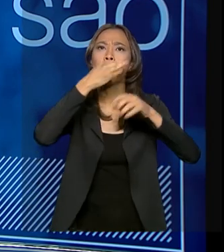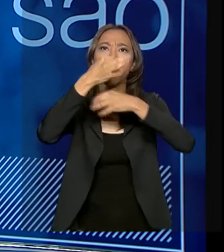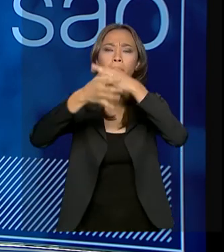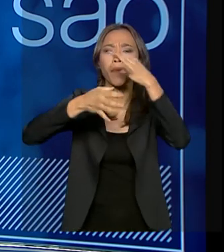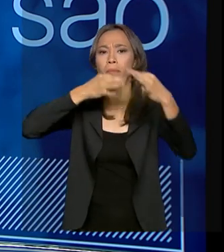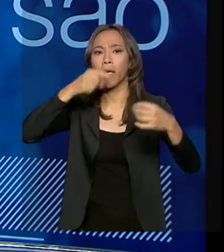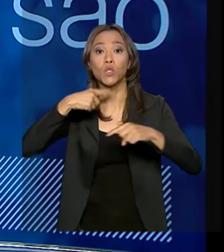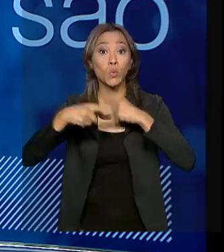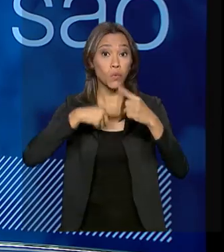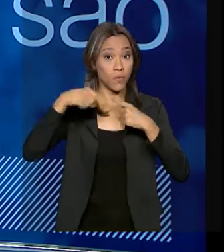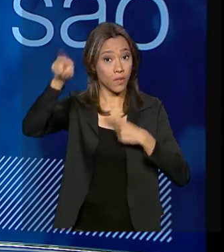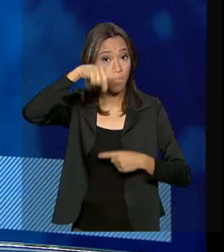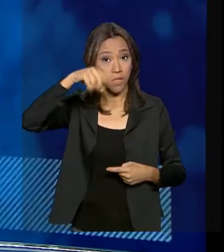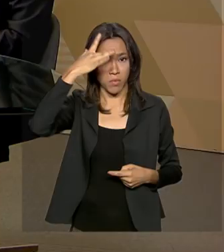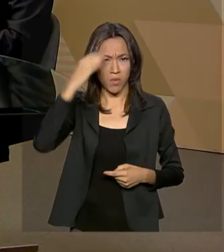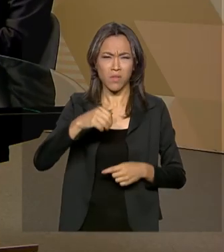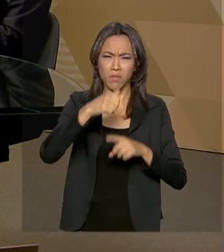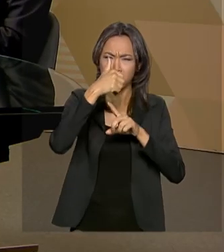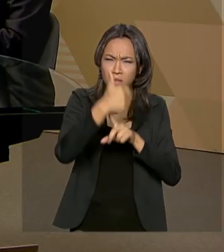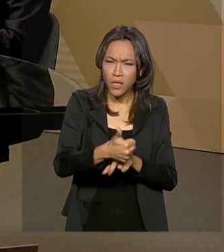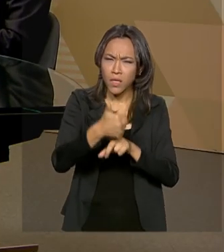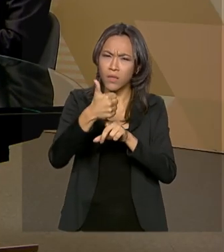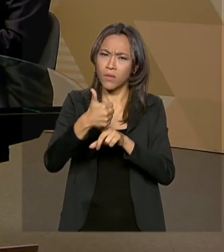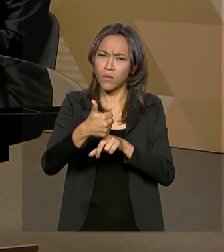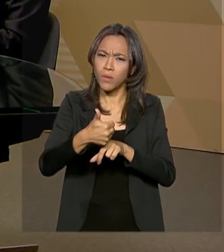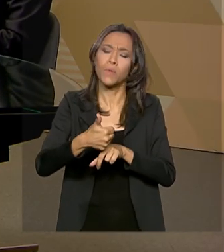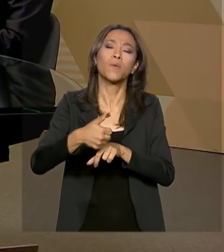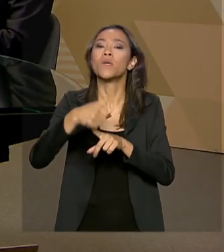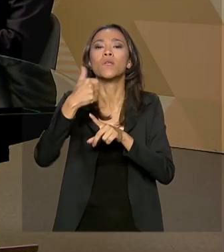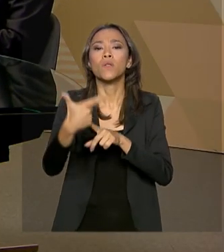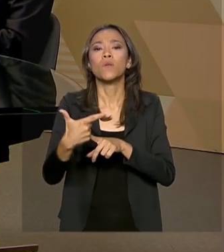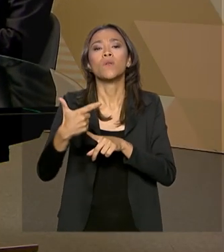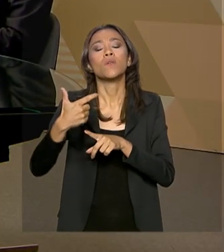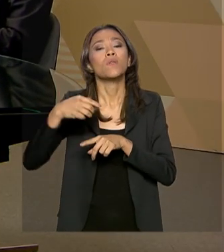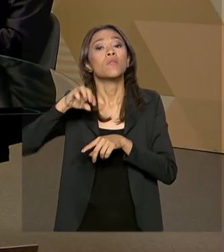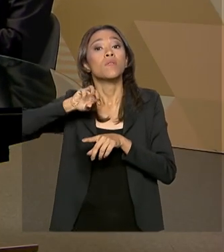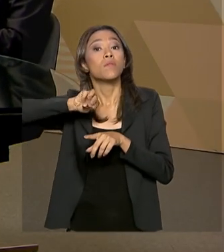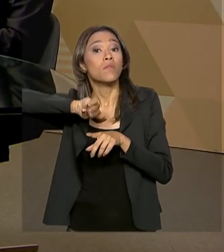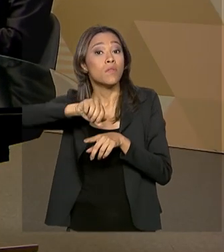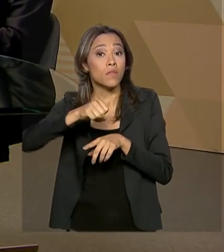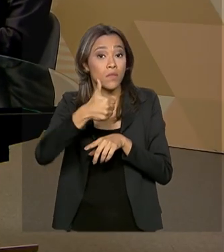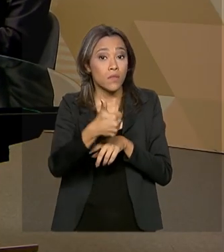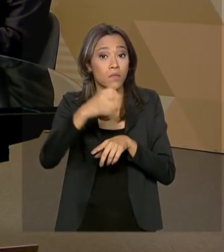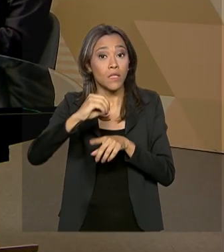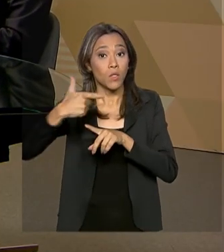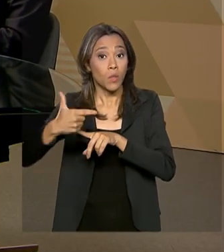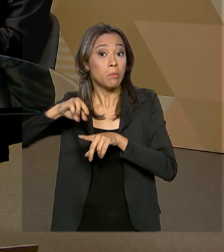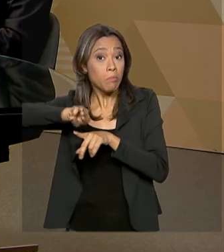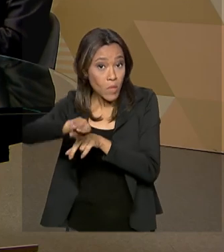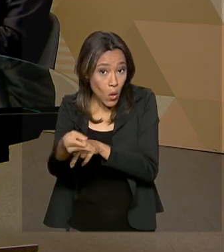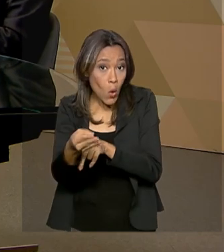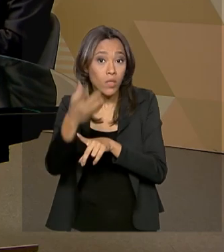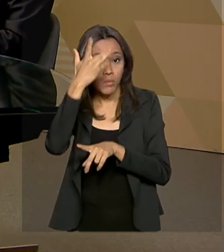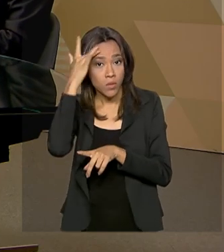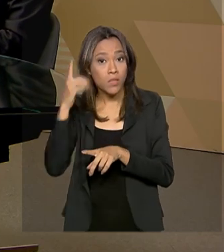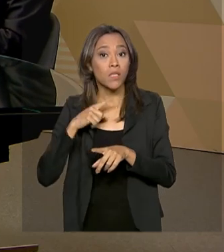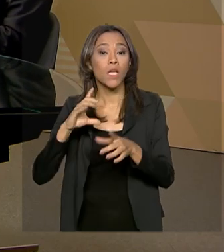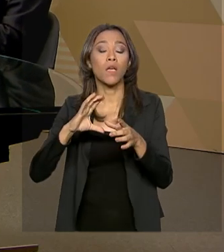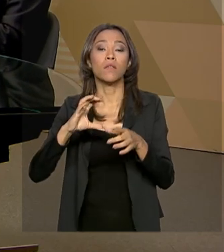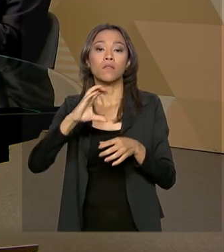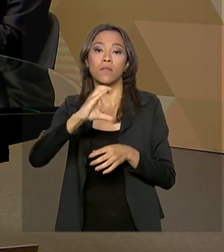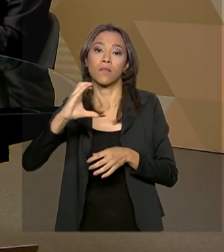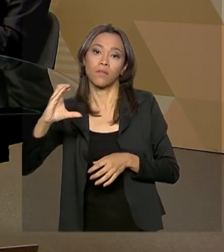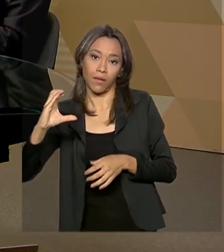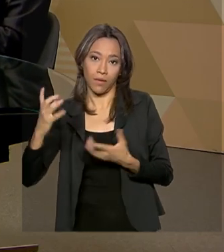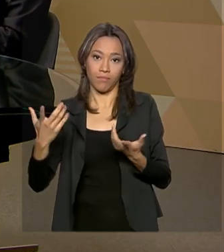dúvidas dos clientes. São 102 milhões de correntistas? 102 milhões de correntistas e temos ganho correntistas com as reduções de juros,